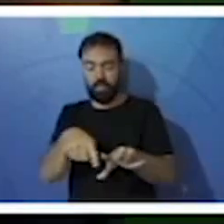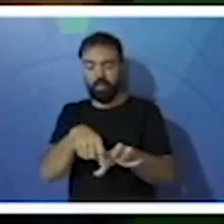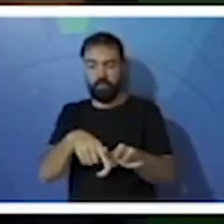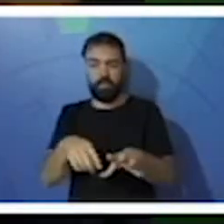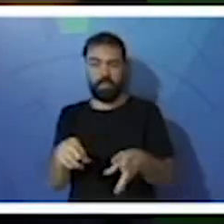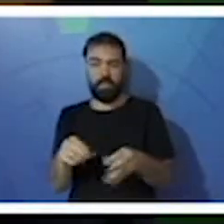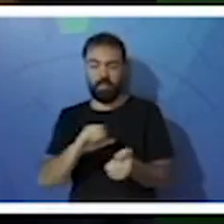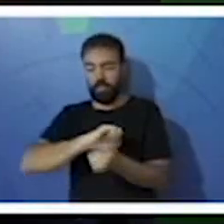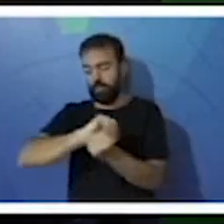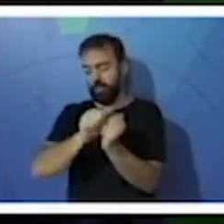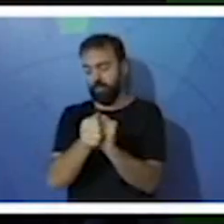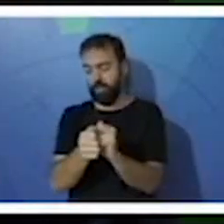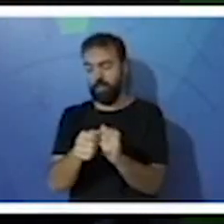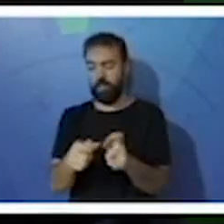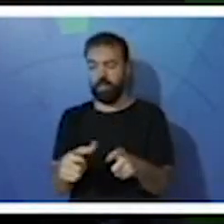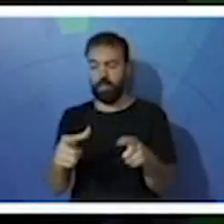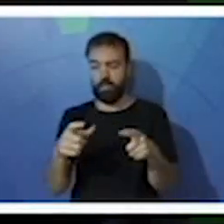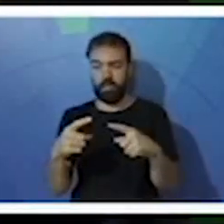adaptados ao ambiente.